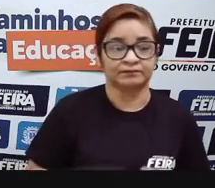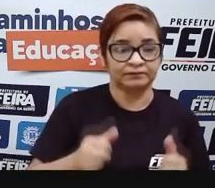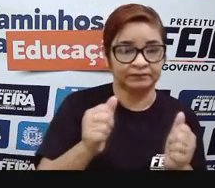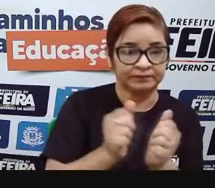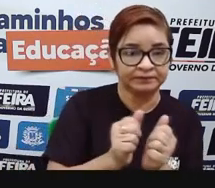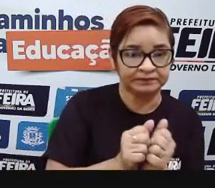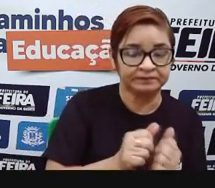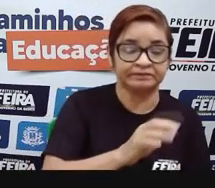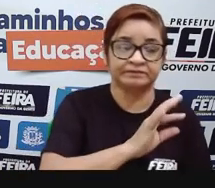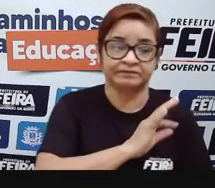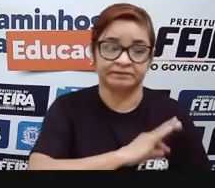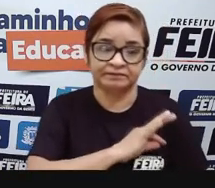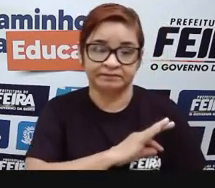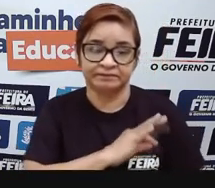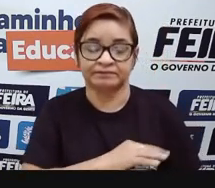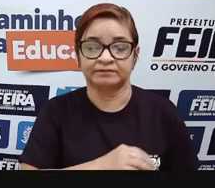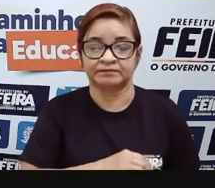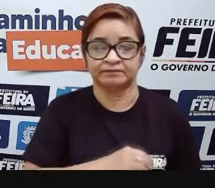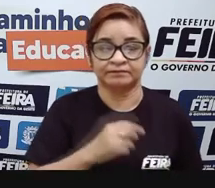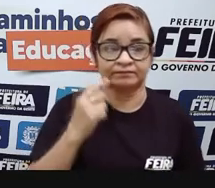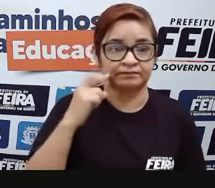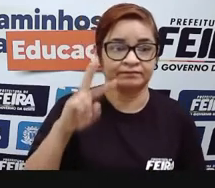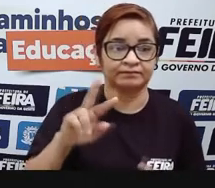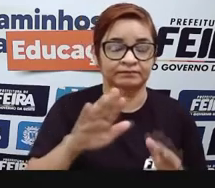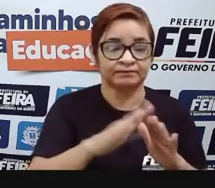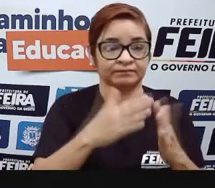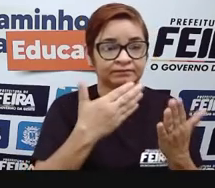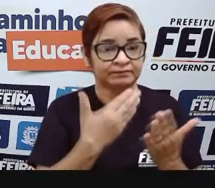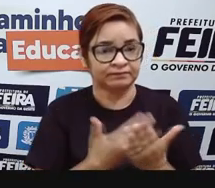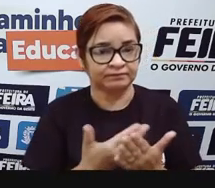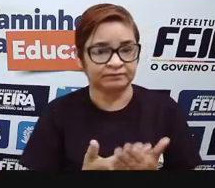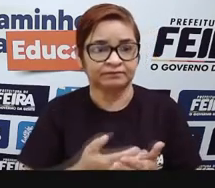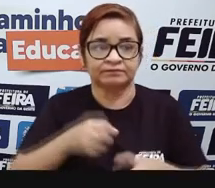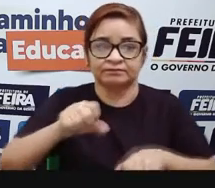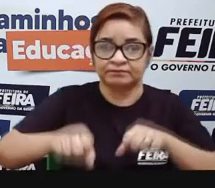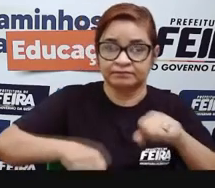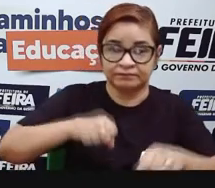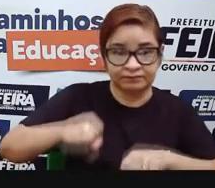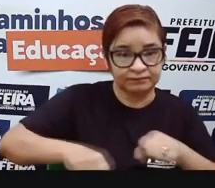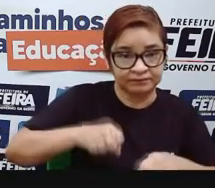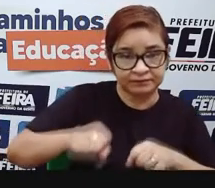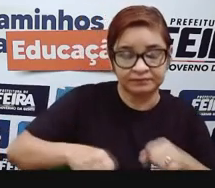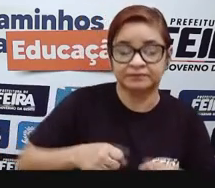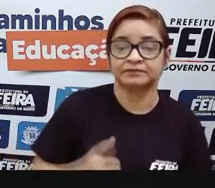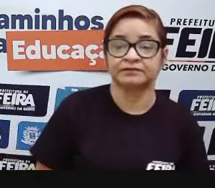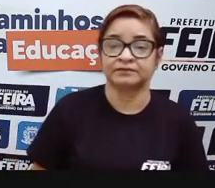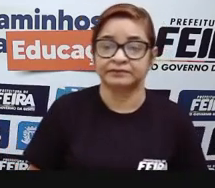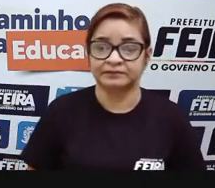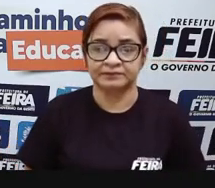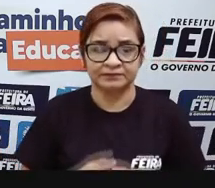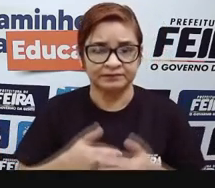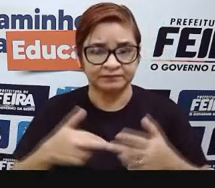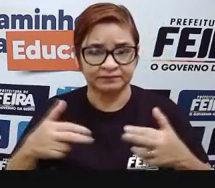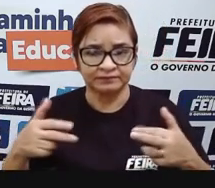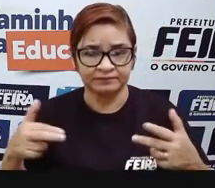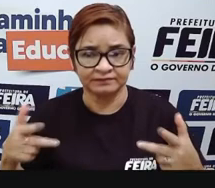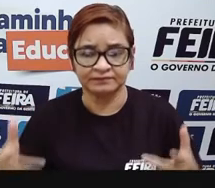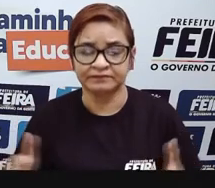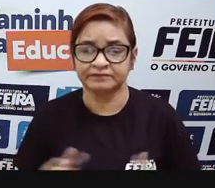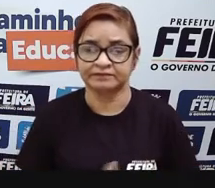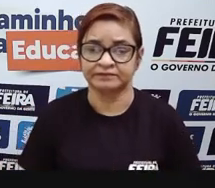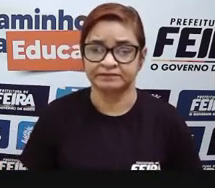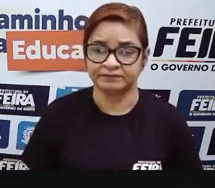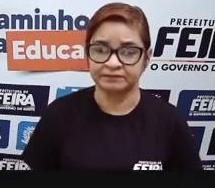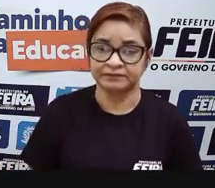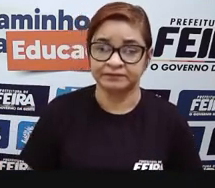com a Polícia Cidadã, Ronda Escolar, Motobairro, Secretaria Municipal de Transportes e Trânsito, que é a SMTT, dentre outras.